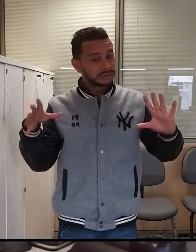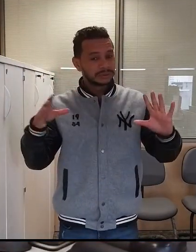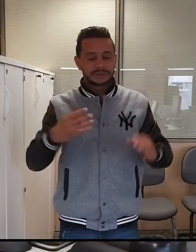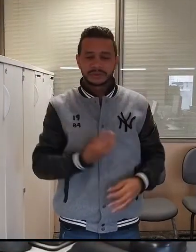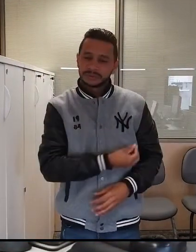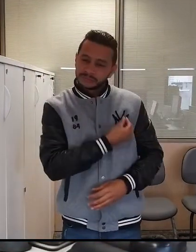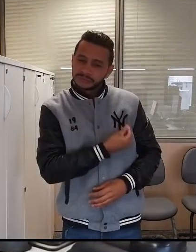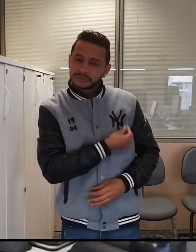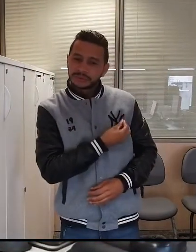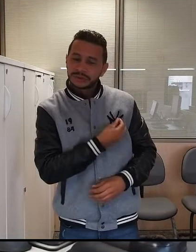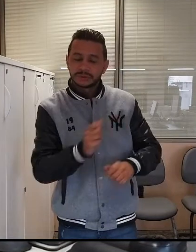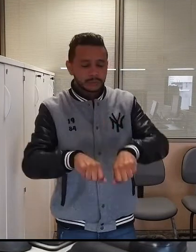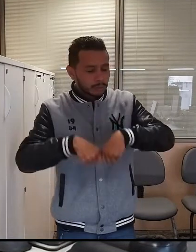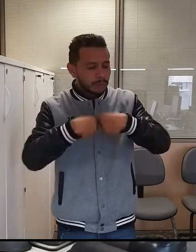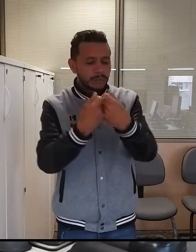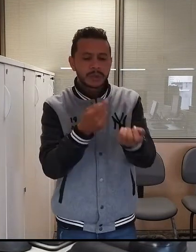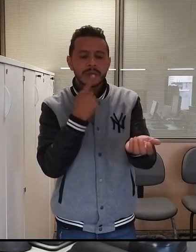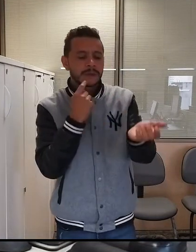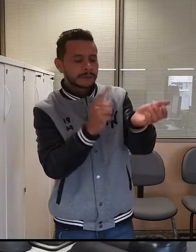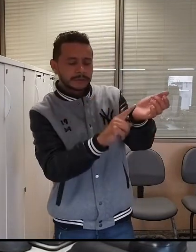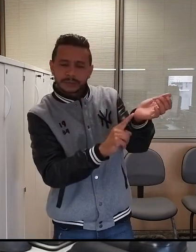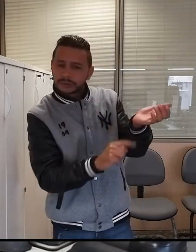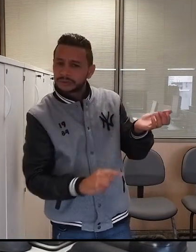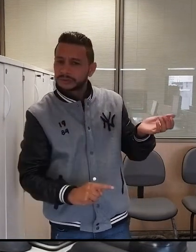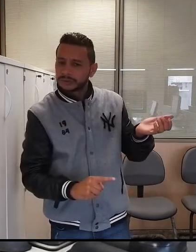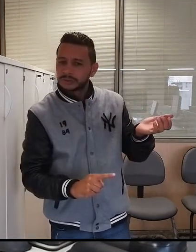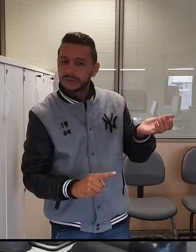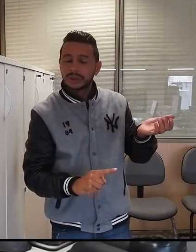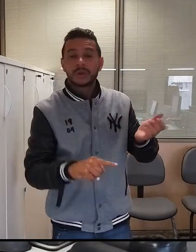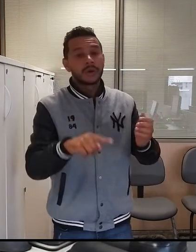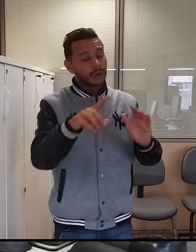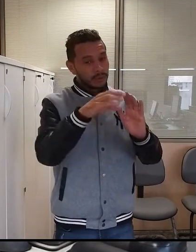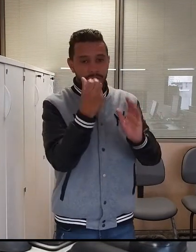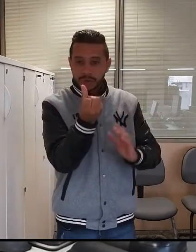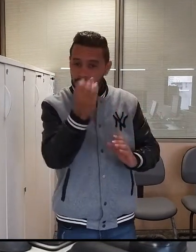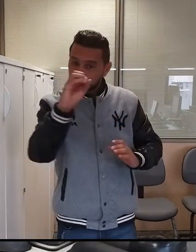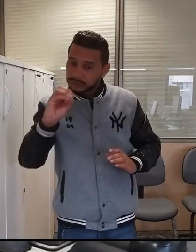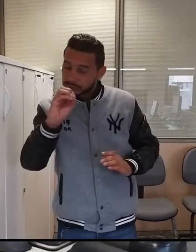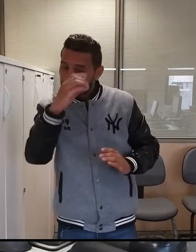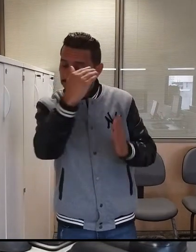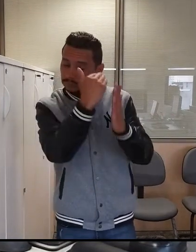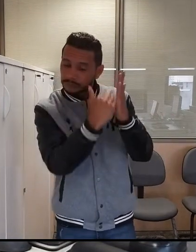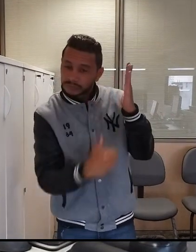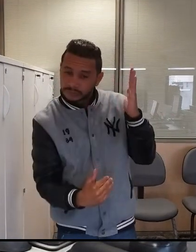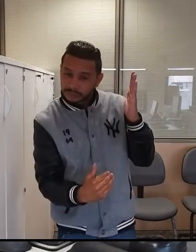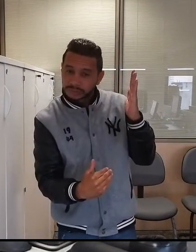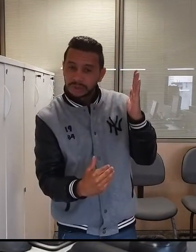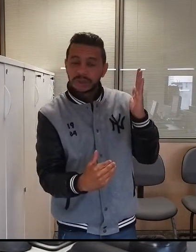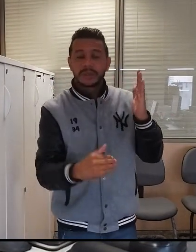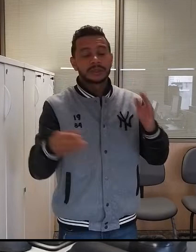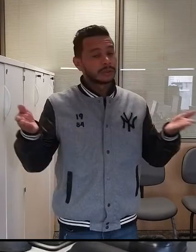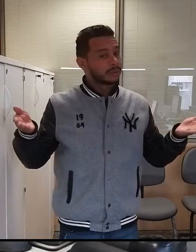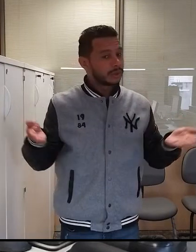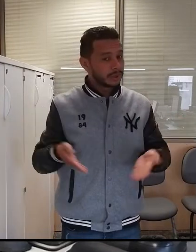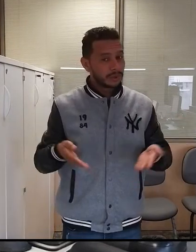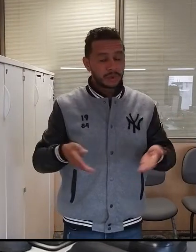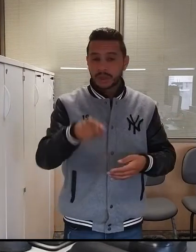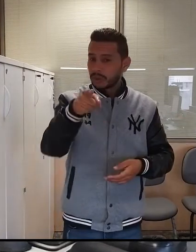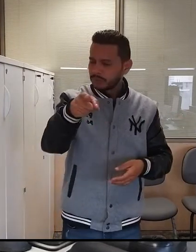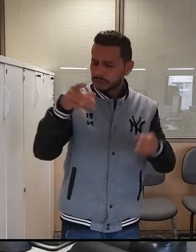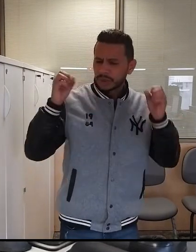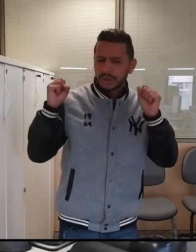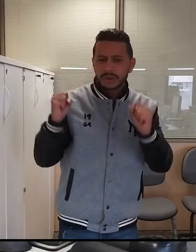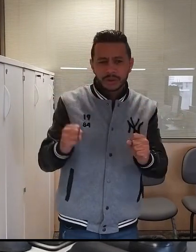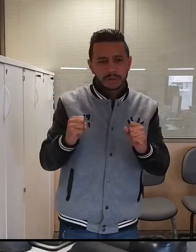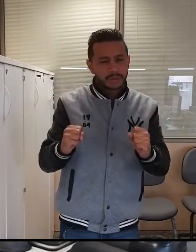As reservas da Fundação Pro Sangue estão 60% abaixo do indicado Então este é o melhor momento para